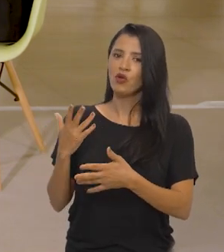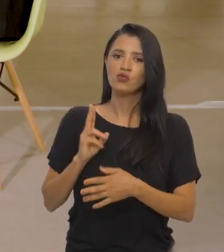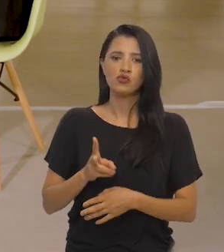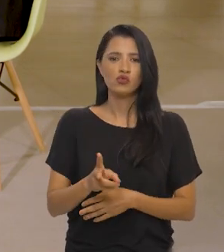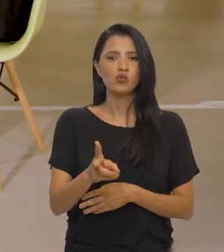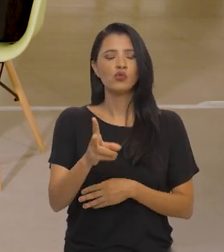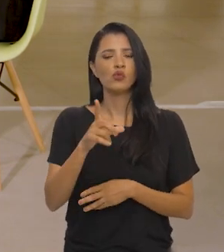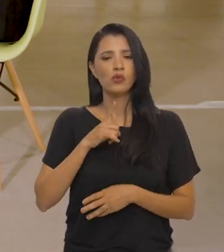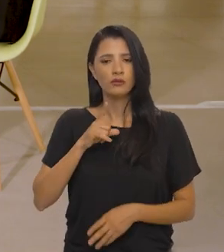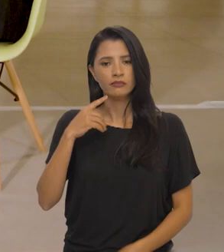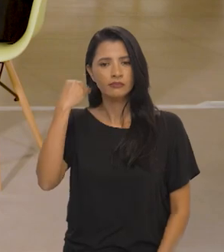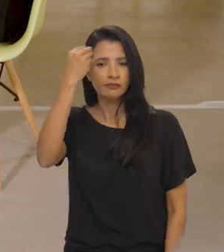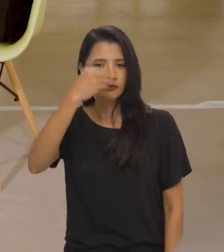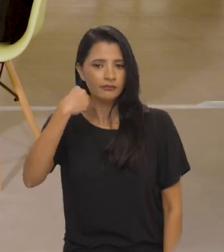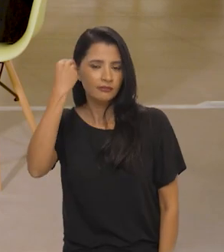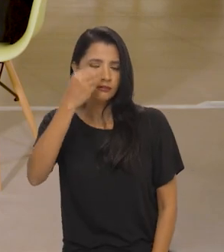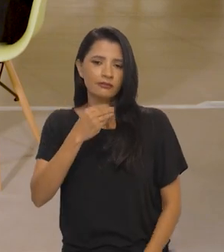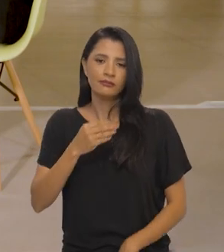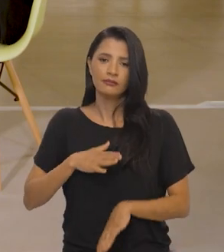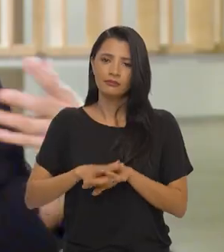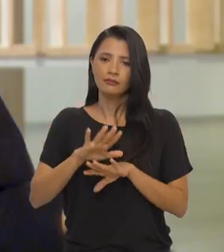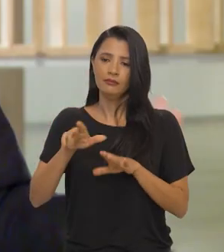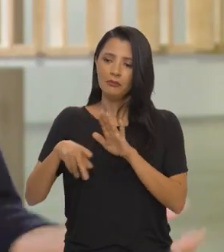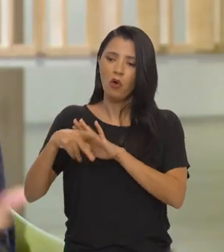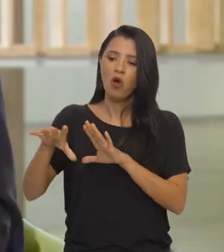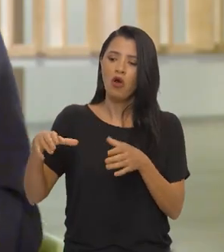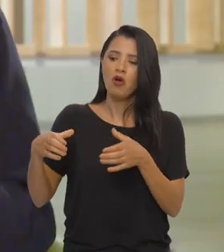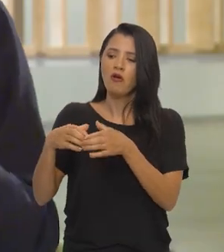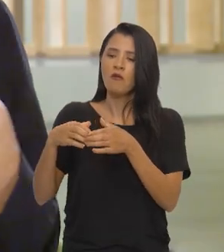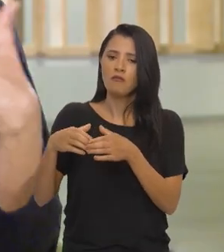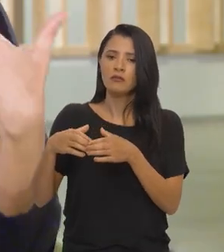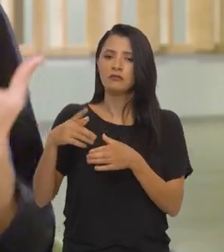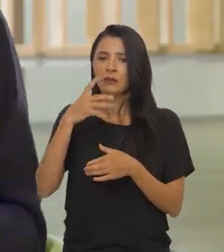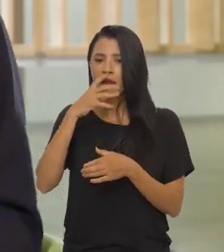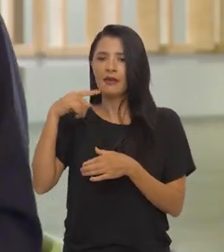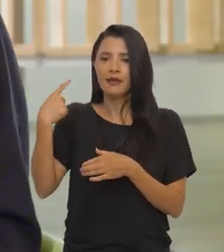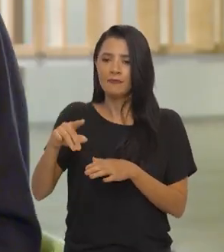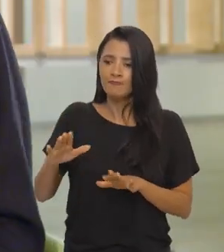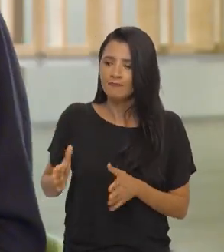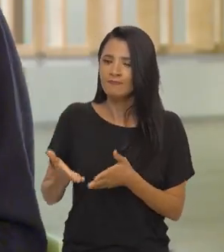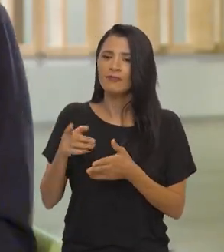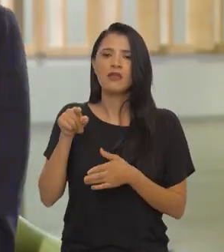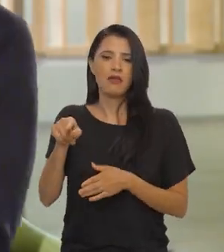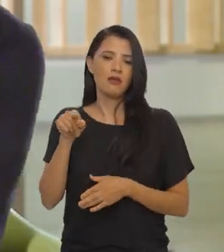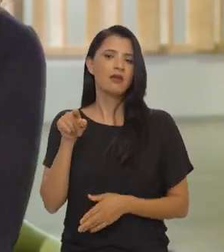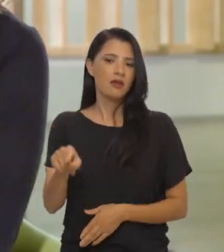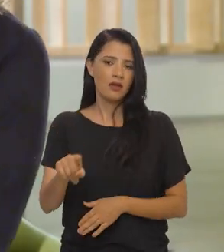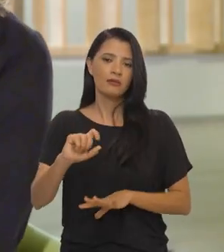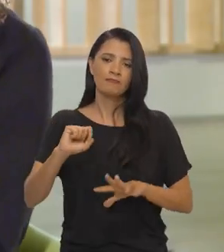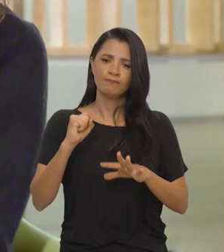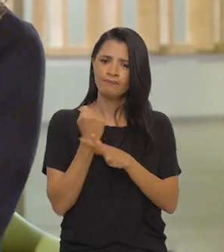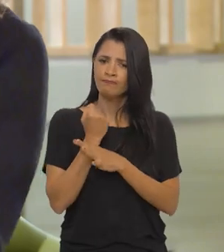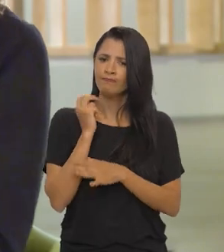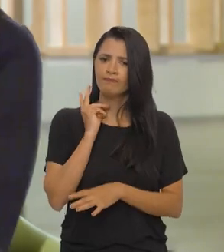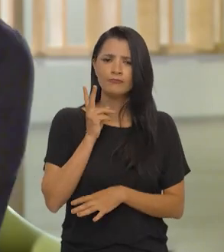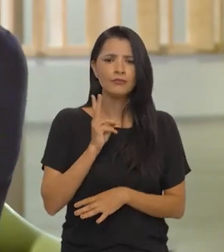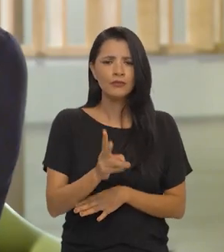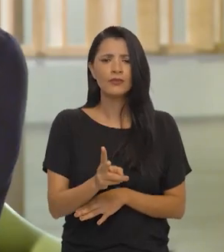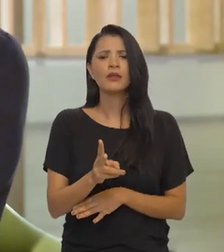no tempo, que são essas experiências mais coletivas, são longevas, que são